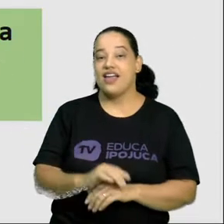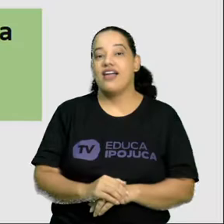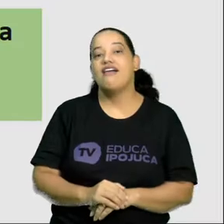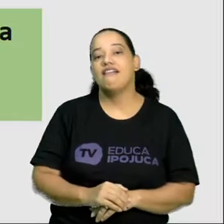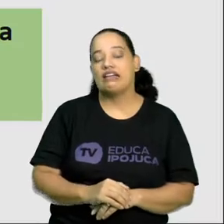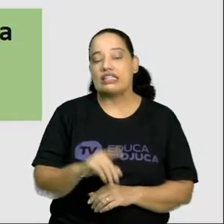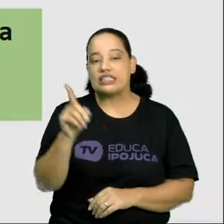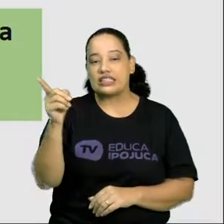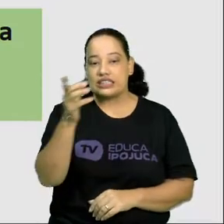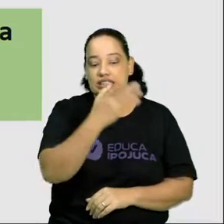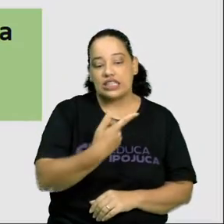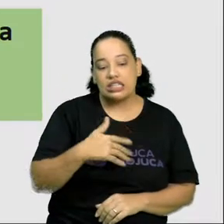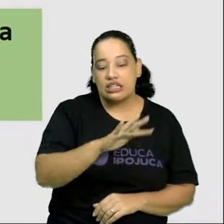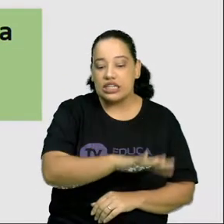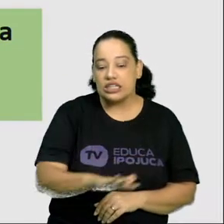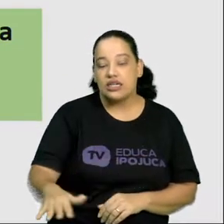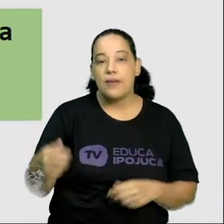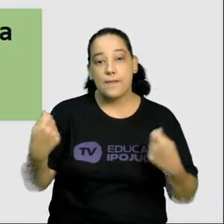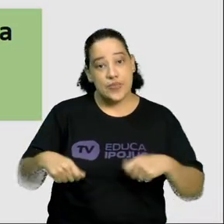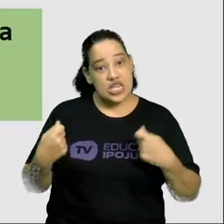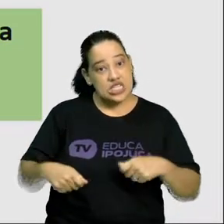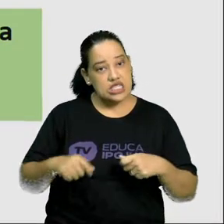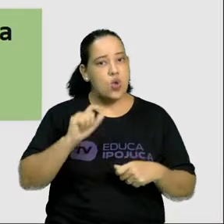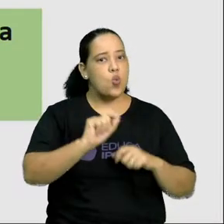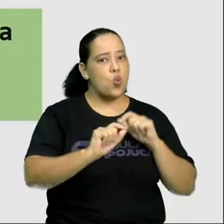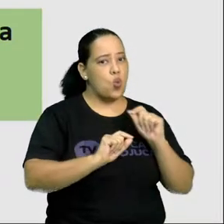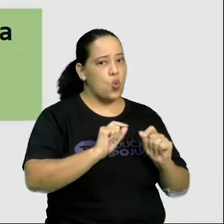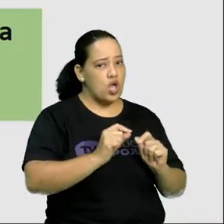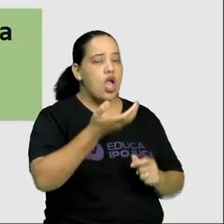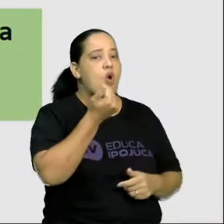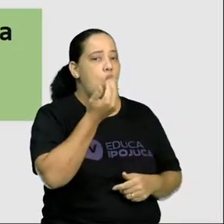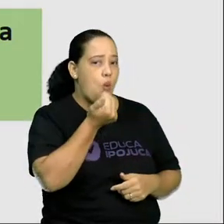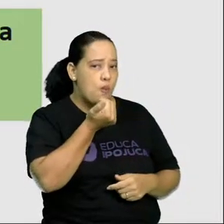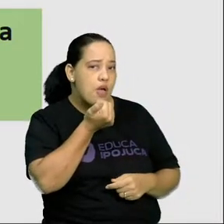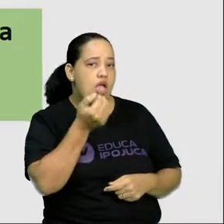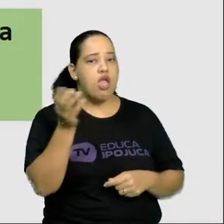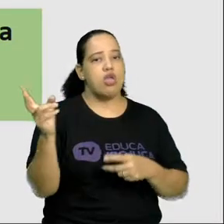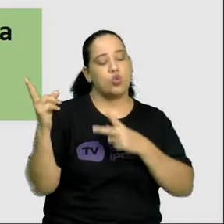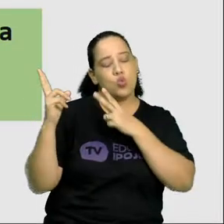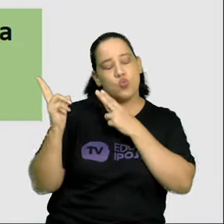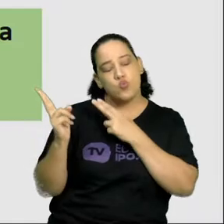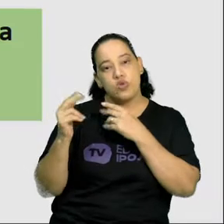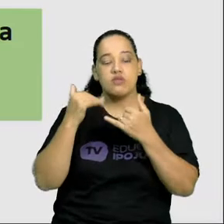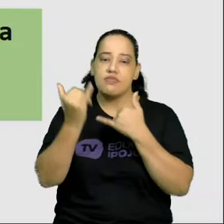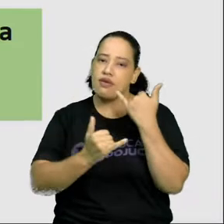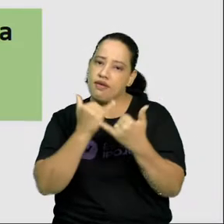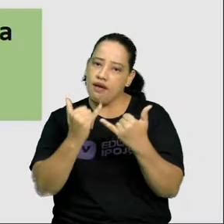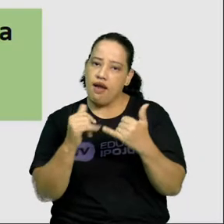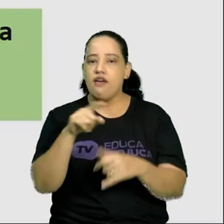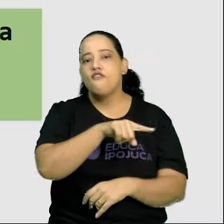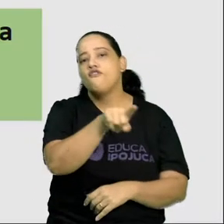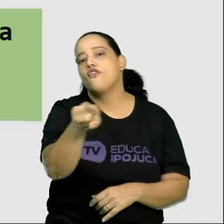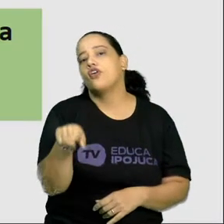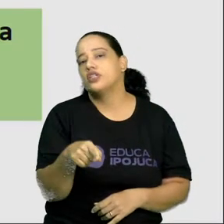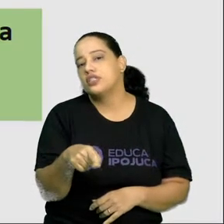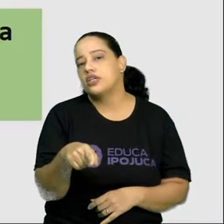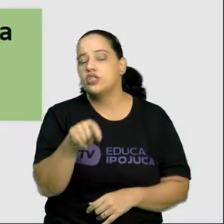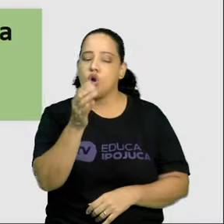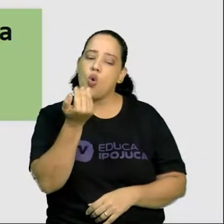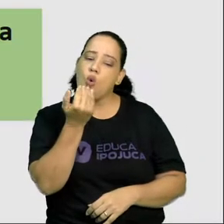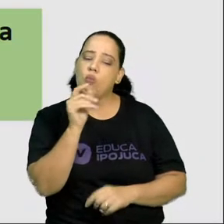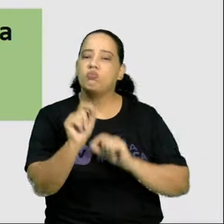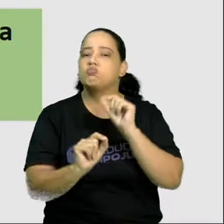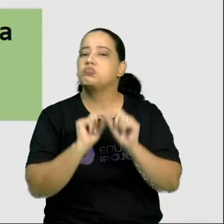precisam comer, dormir e brincar. E vocês? O que costumam comer?